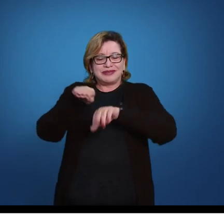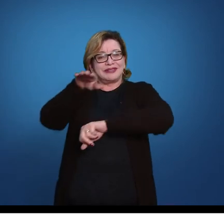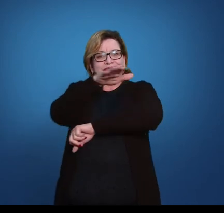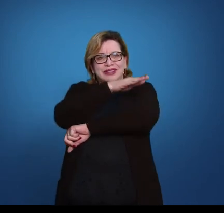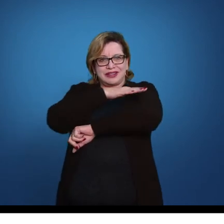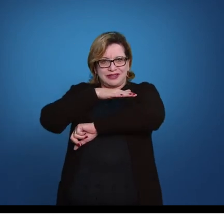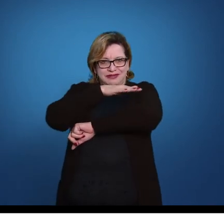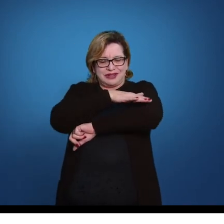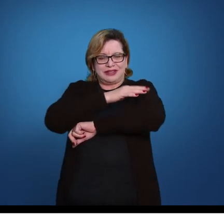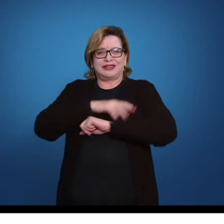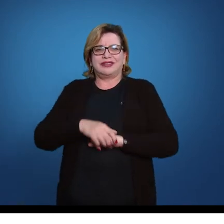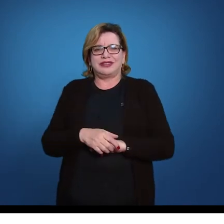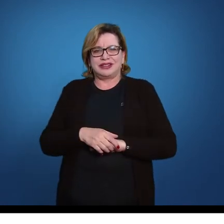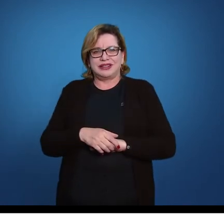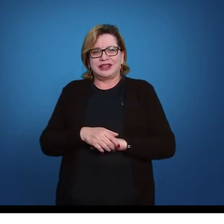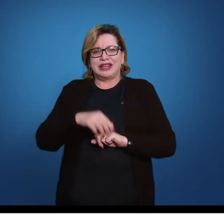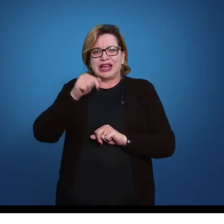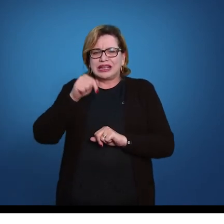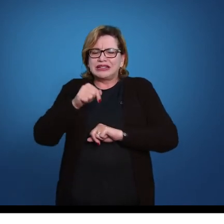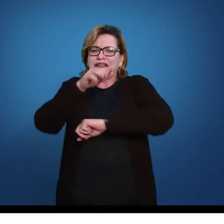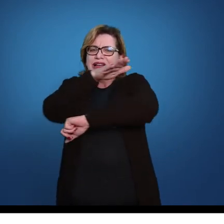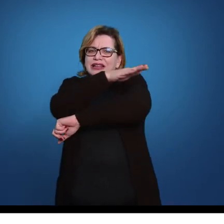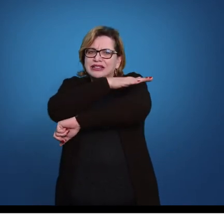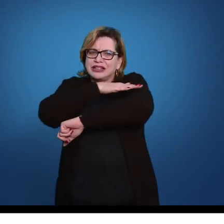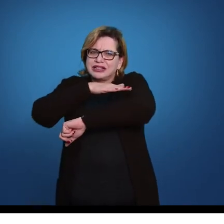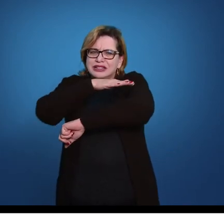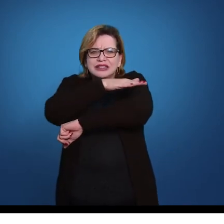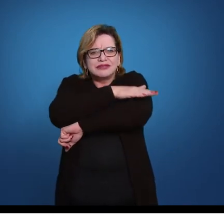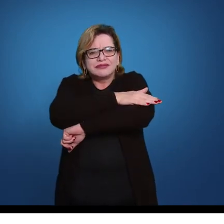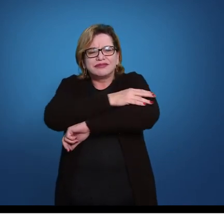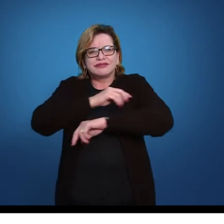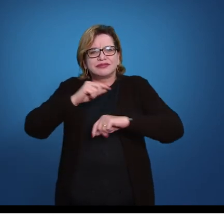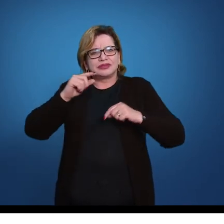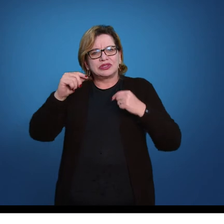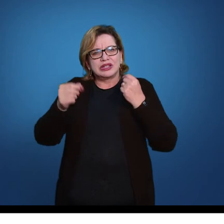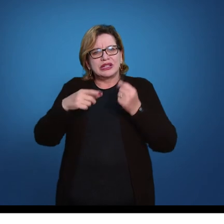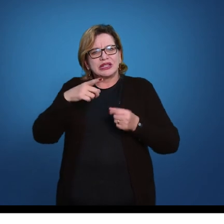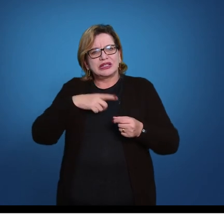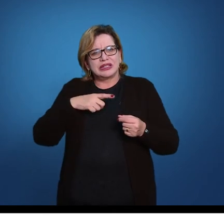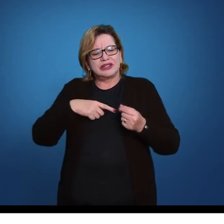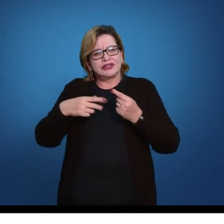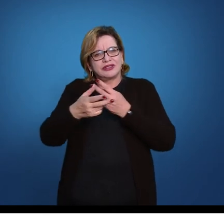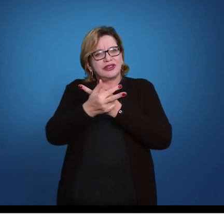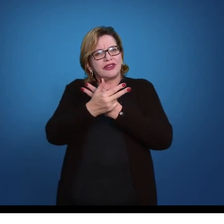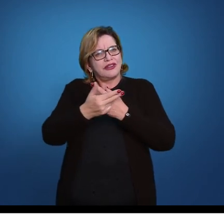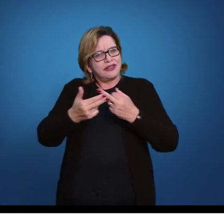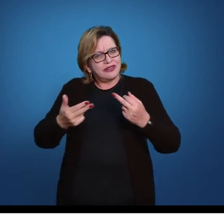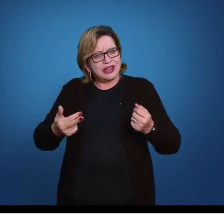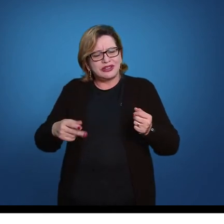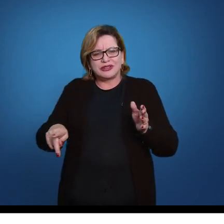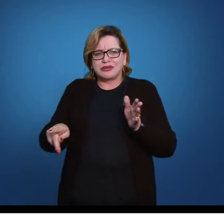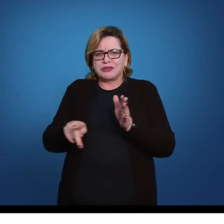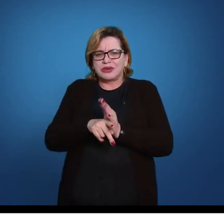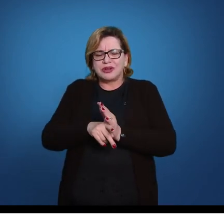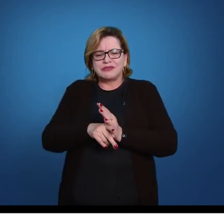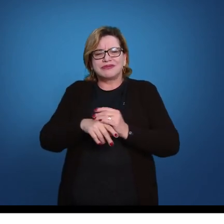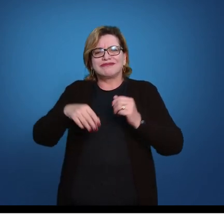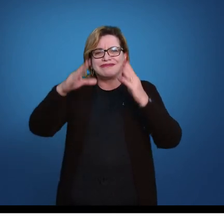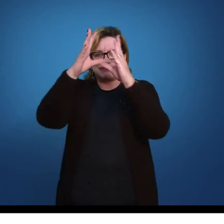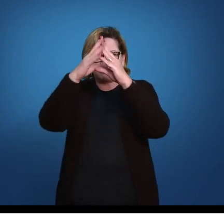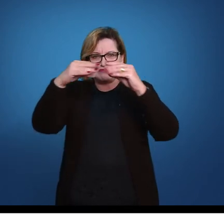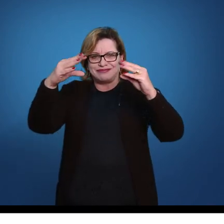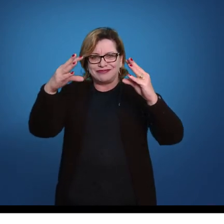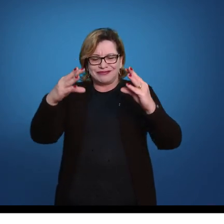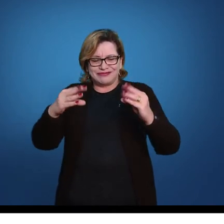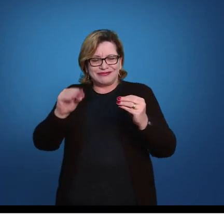A nossa pracinha, hoje, se a gente pensar, nossa pracinha, ela traz muitos elementos da ginástica circense,